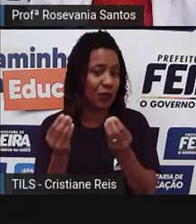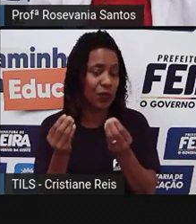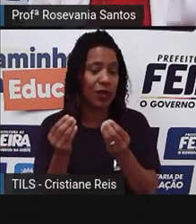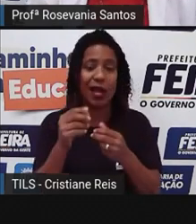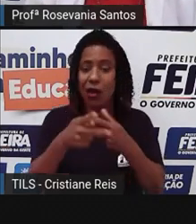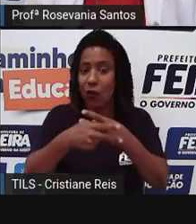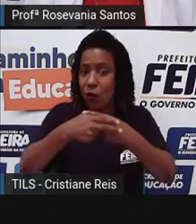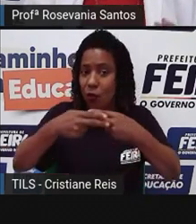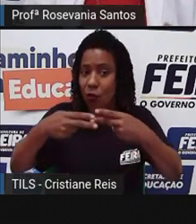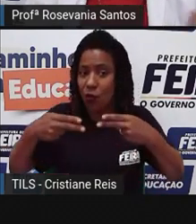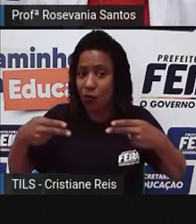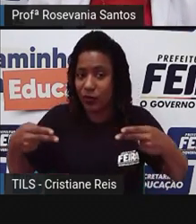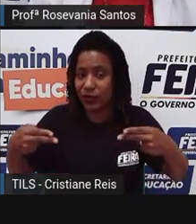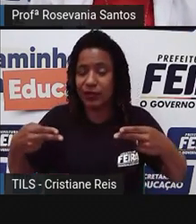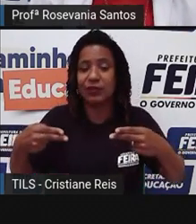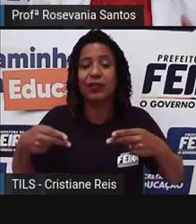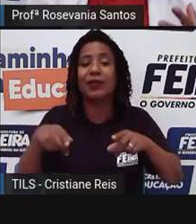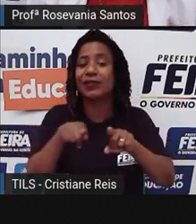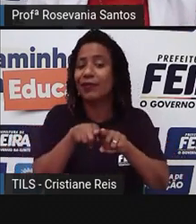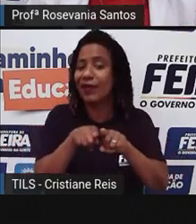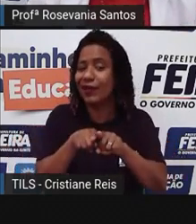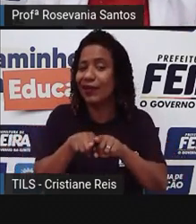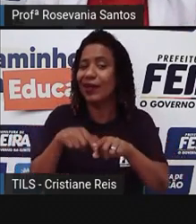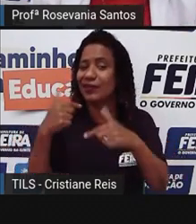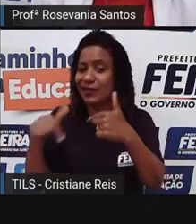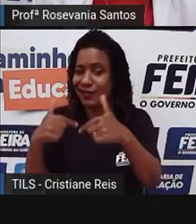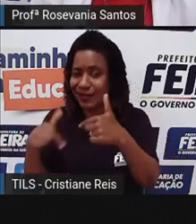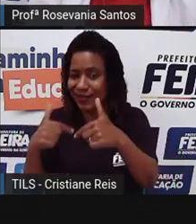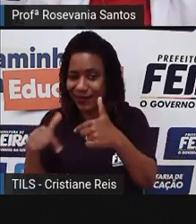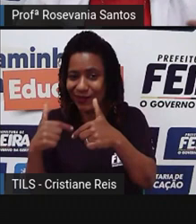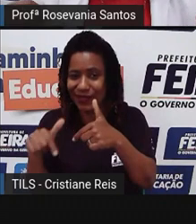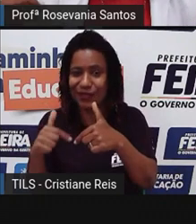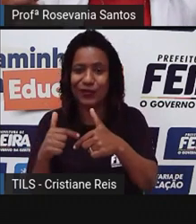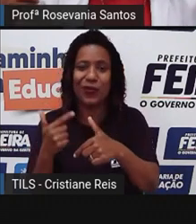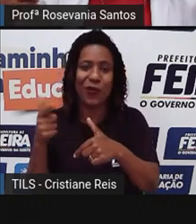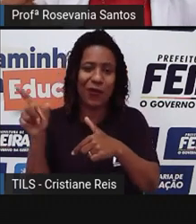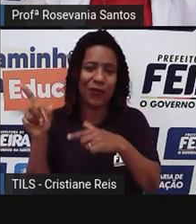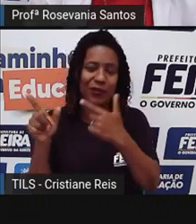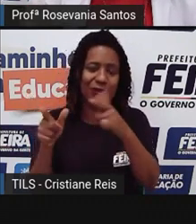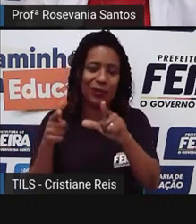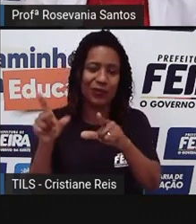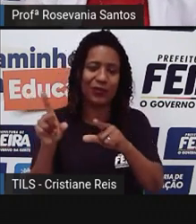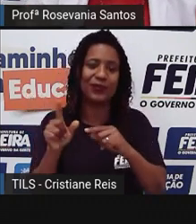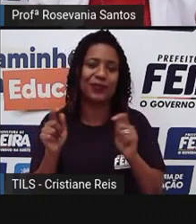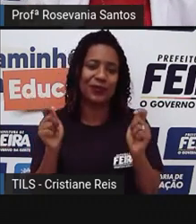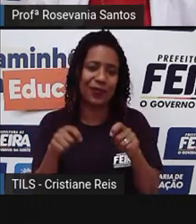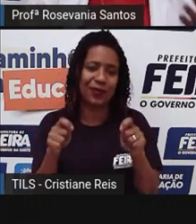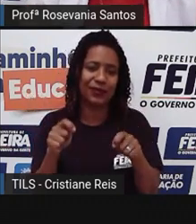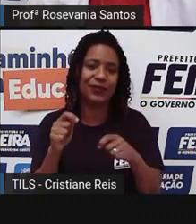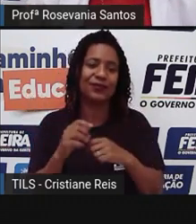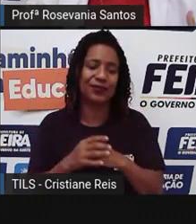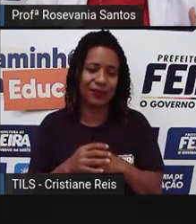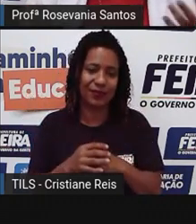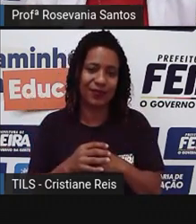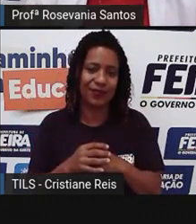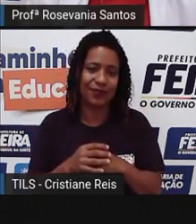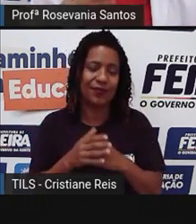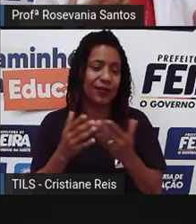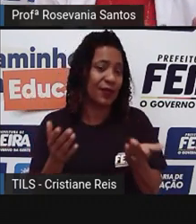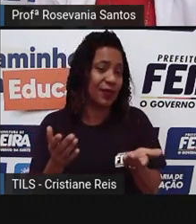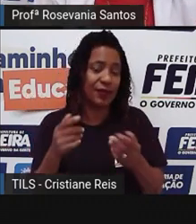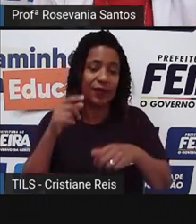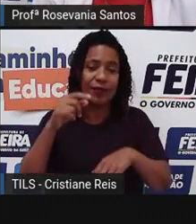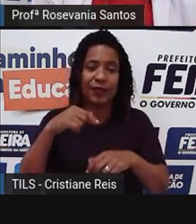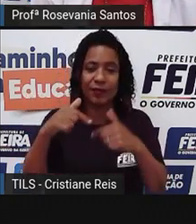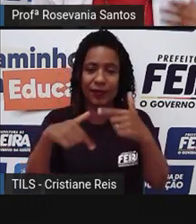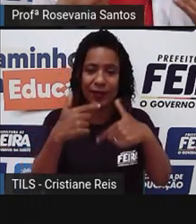também ela está atrelada à situação de que o povo, né, de modo geral, na hora de procurar emprego,